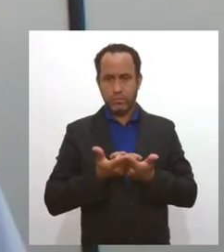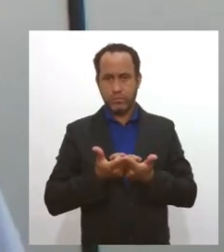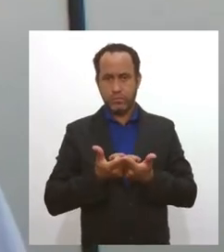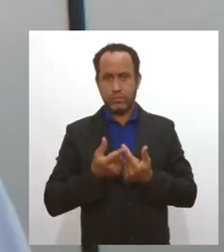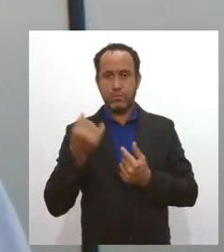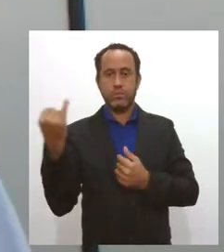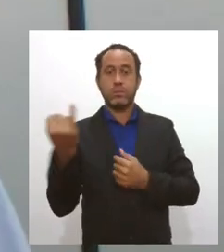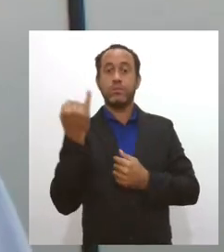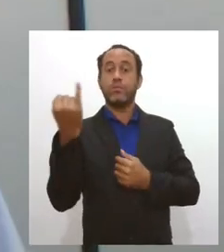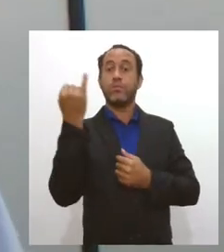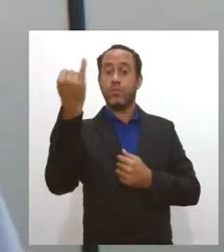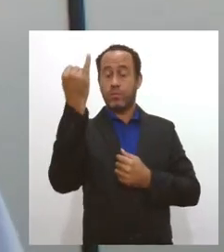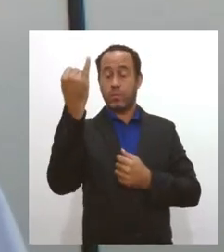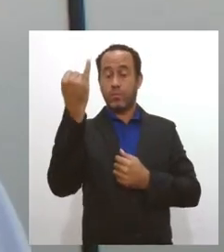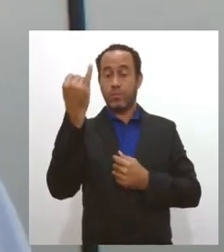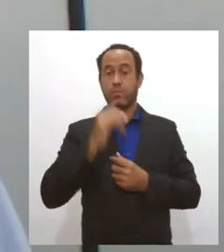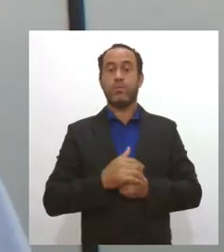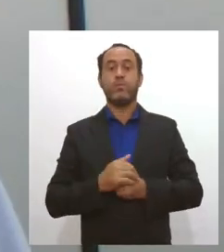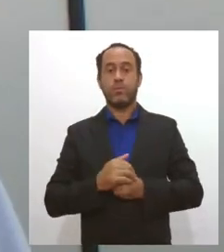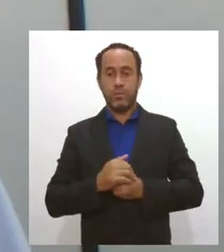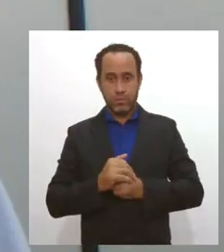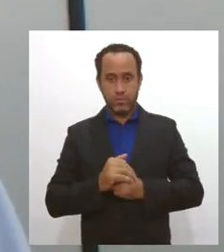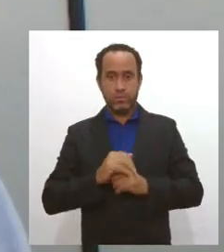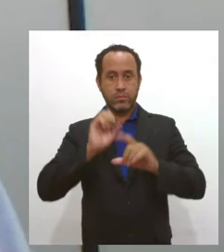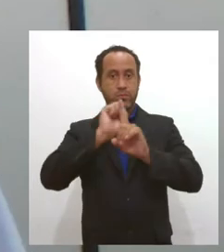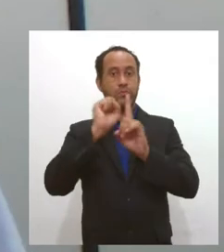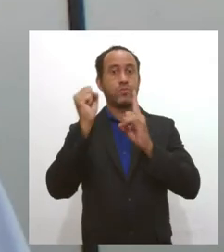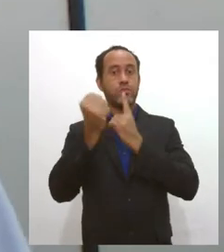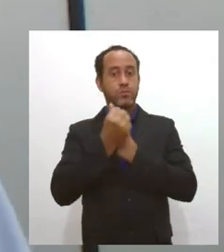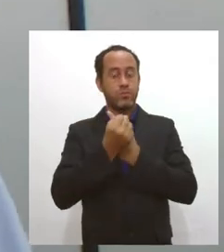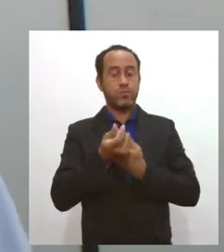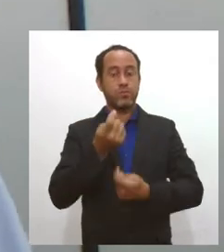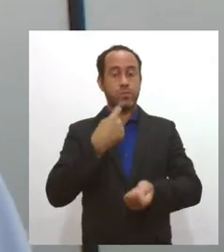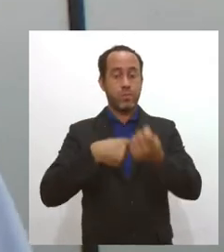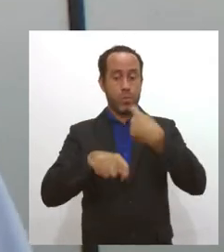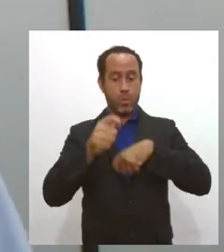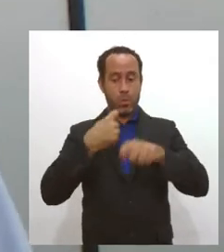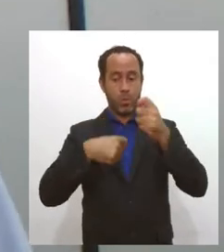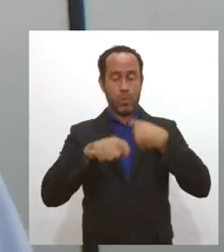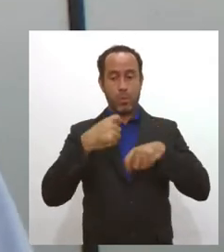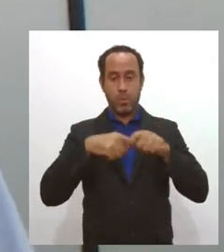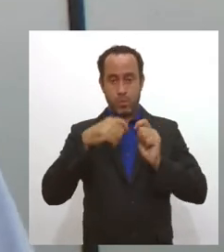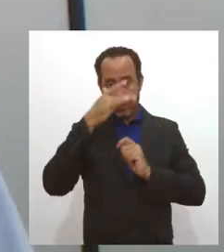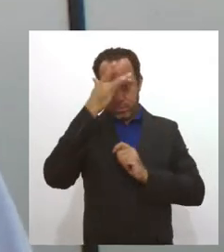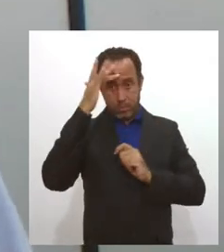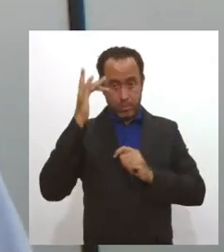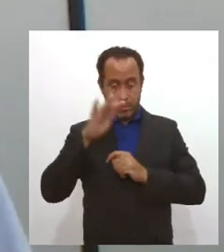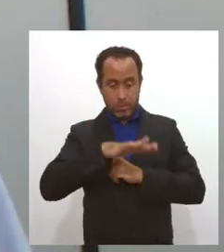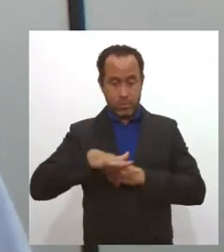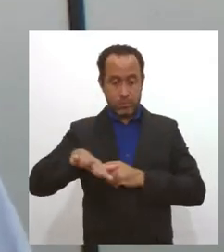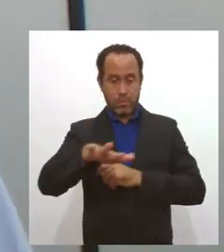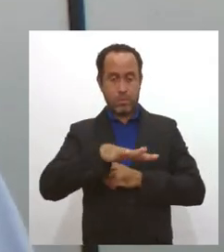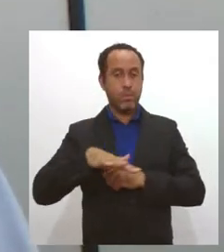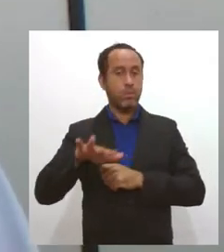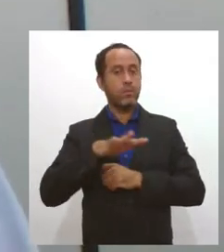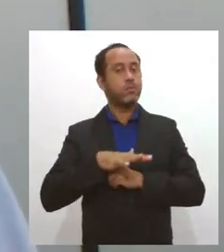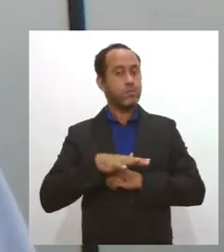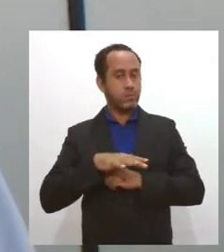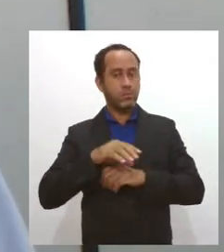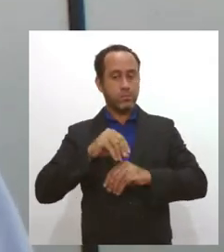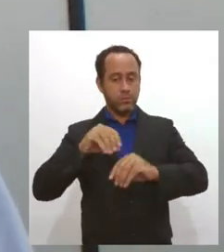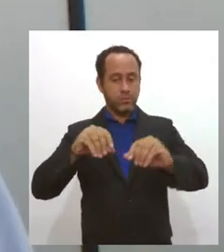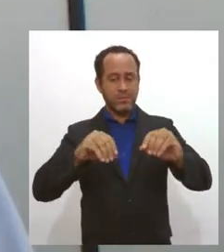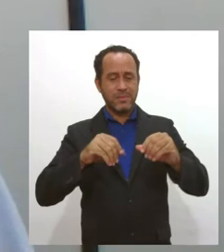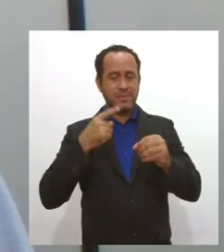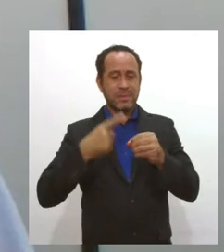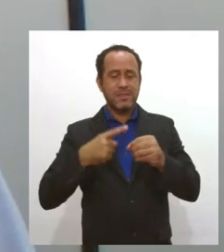importância enorme do ponto de vista socioeconômico para dentro da região do semiado que é a mais